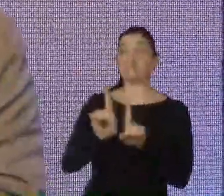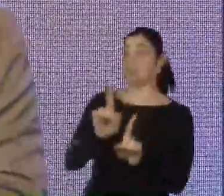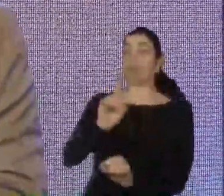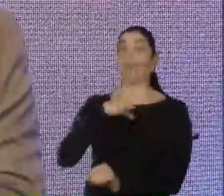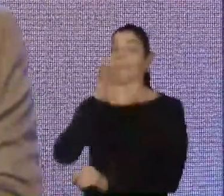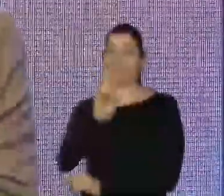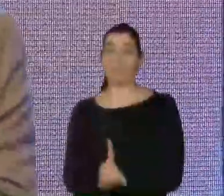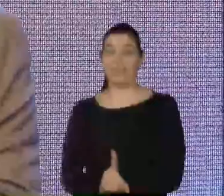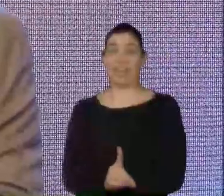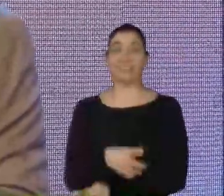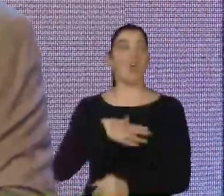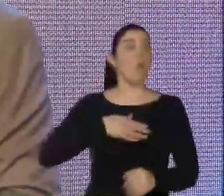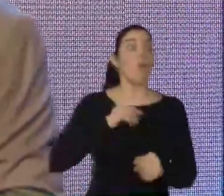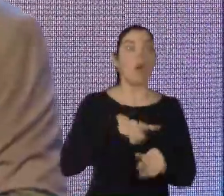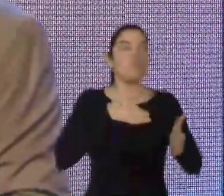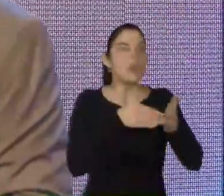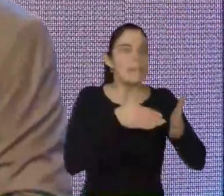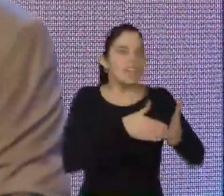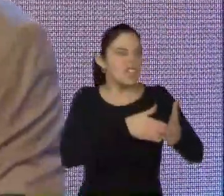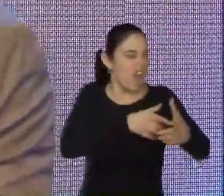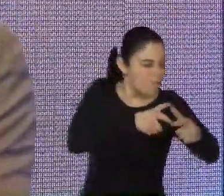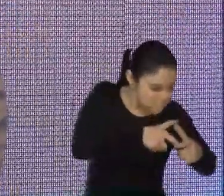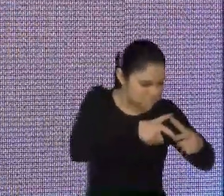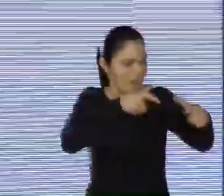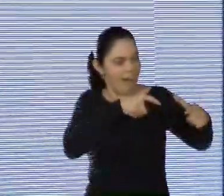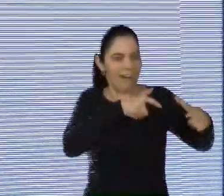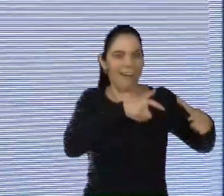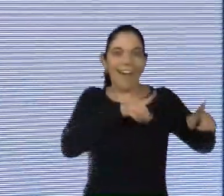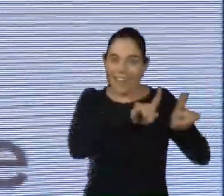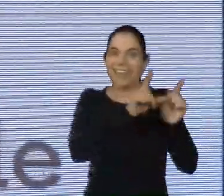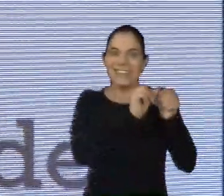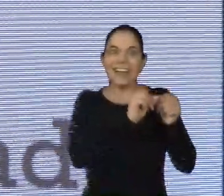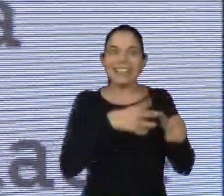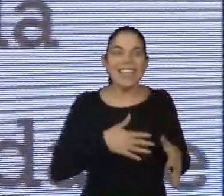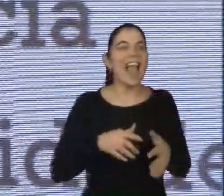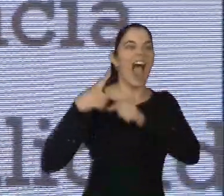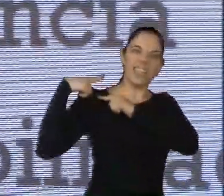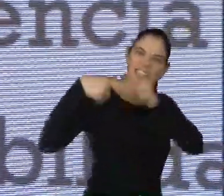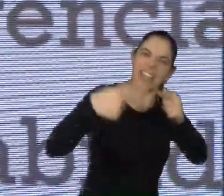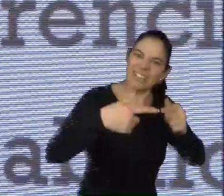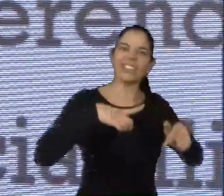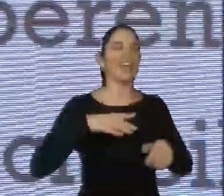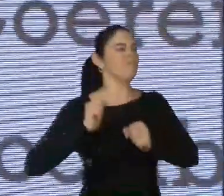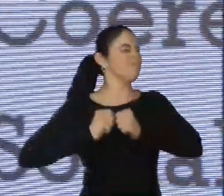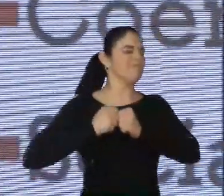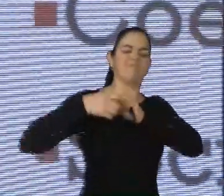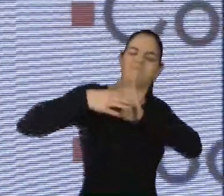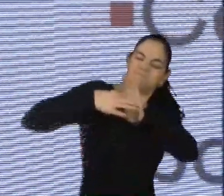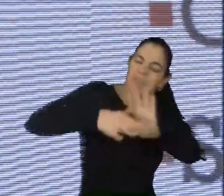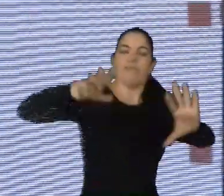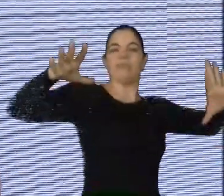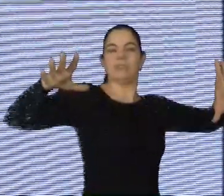possa chegar no nosso limite máximo do que a genética permite e possamos extrapolar esse limite através